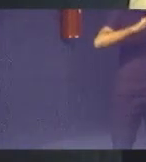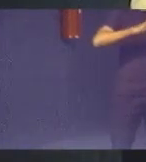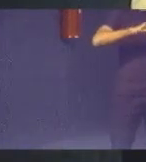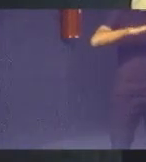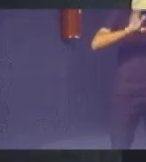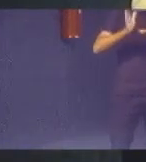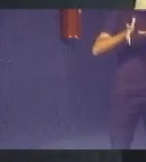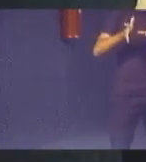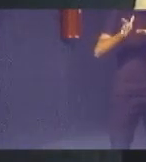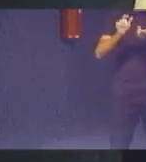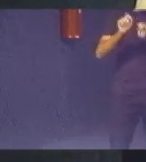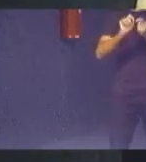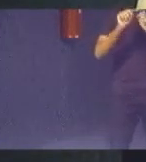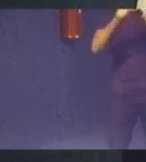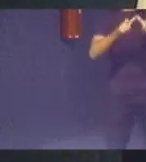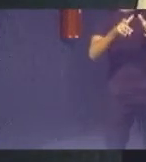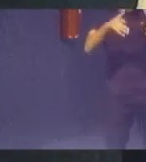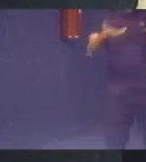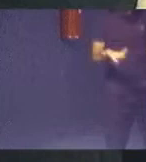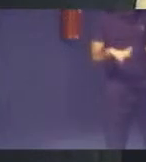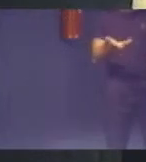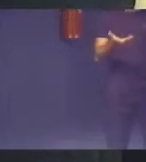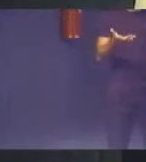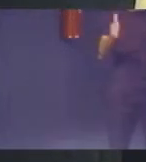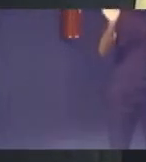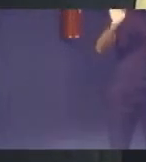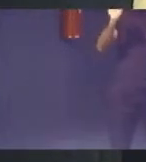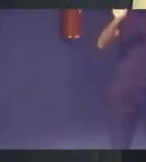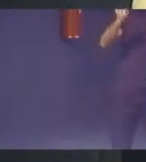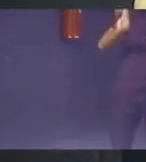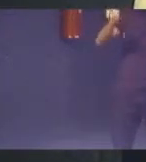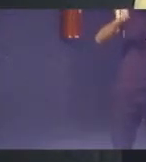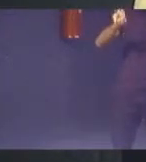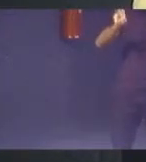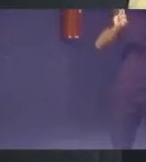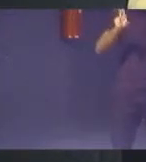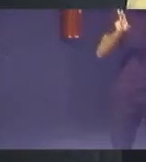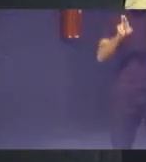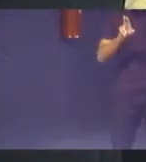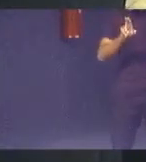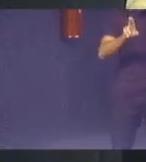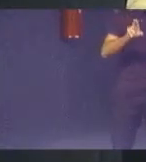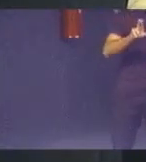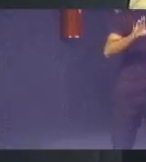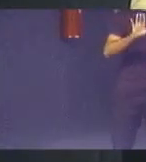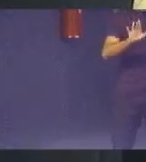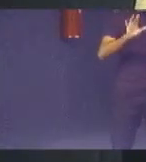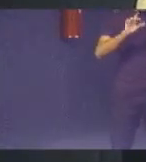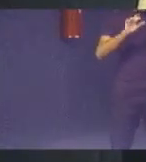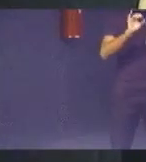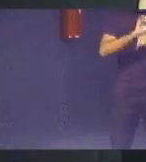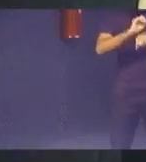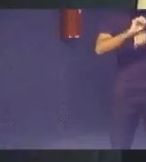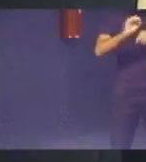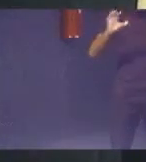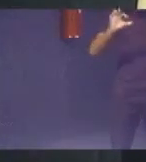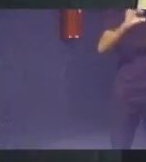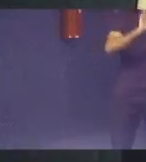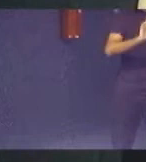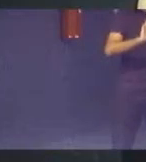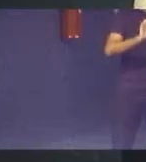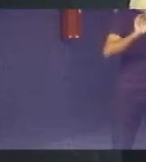Na universidade aonde que estava o juiz e o promotor? Na faculdade é uma oficina de trabalho isso se chama